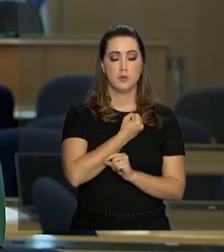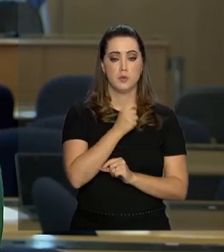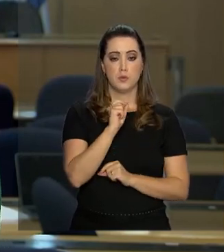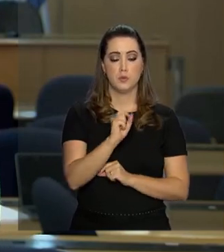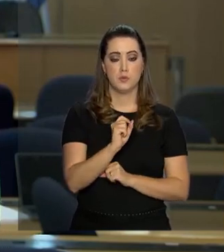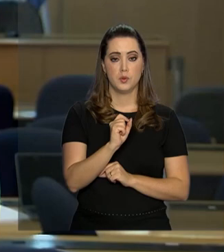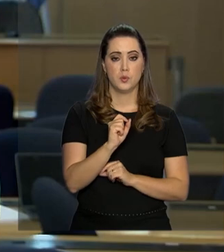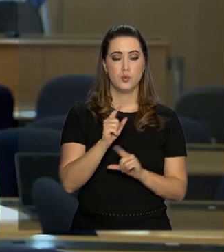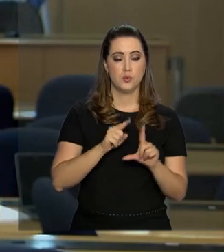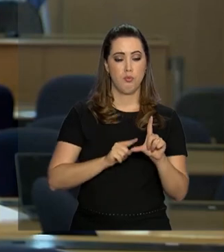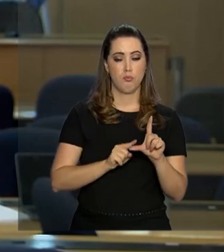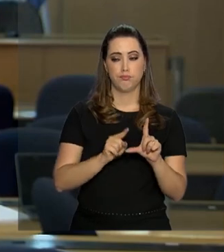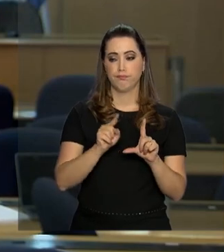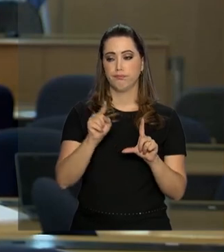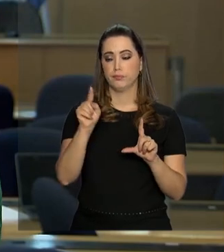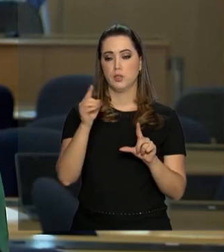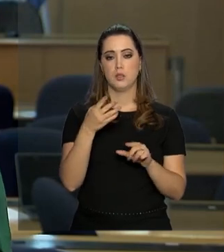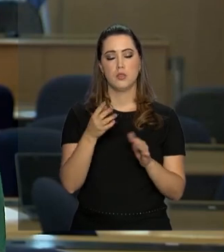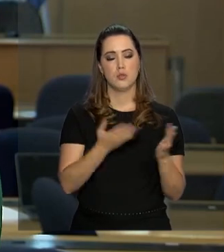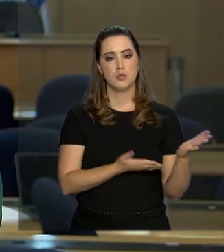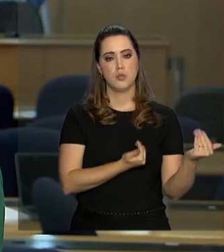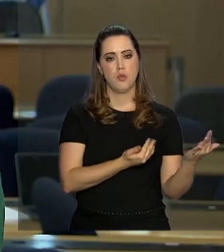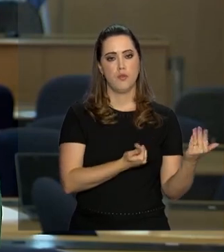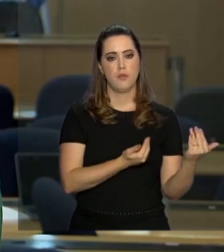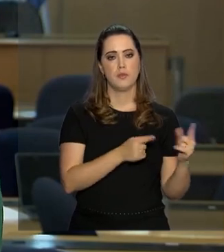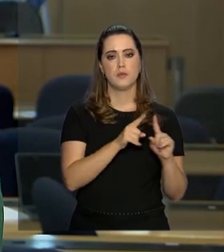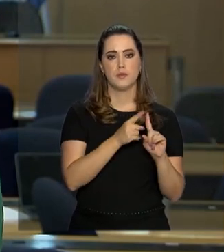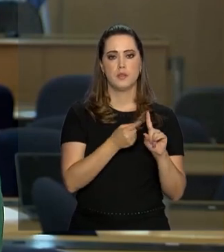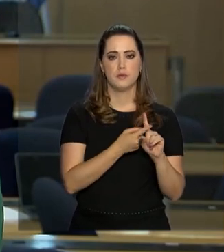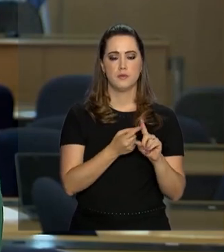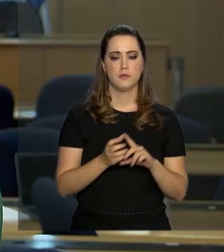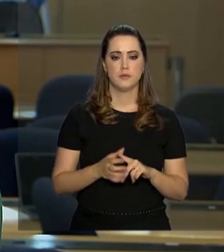né, esse índice de gravidez na adolescência. Vamos ouvi-lo.